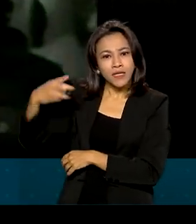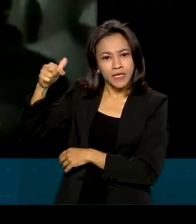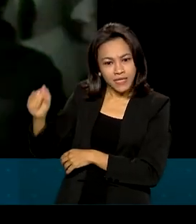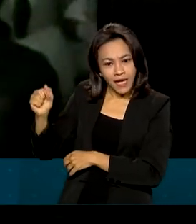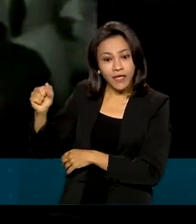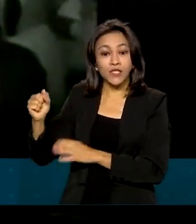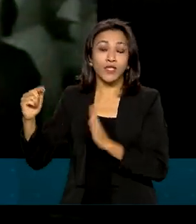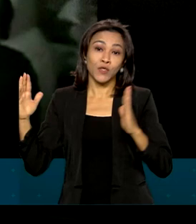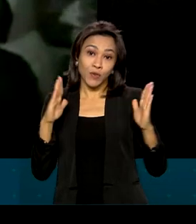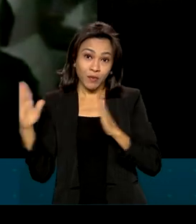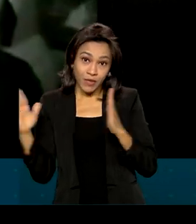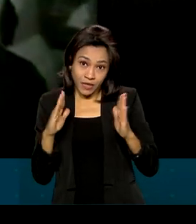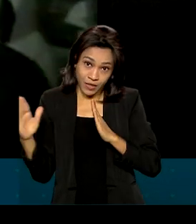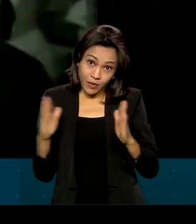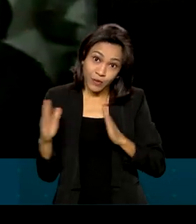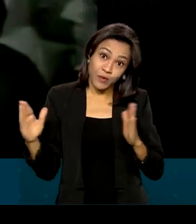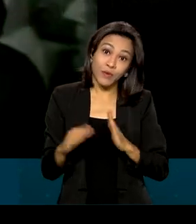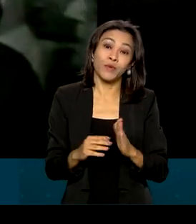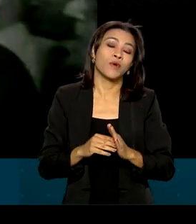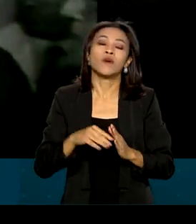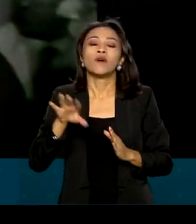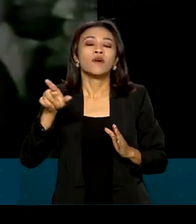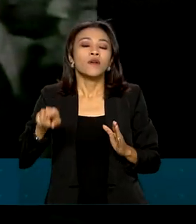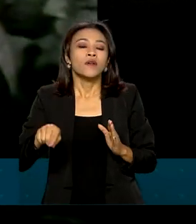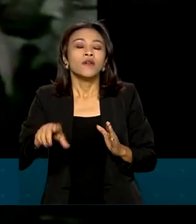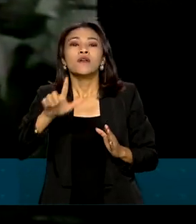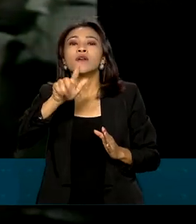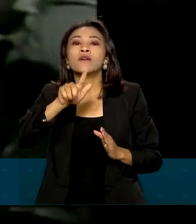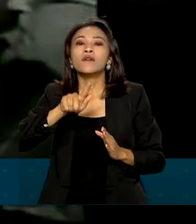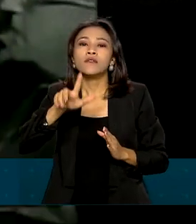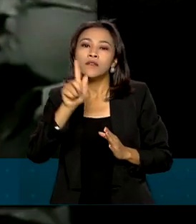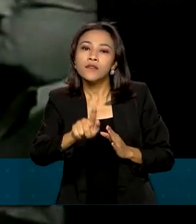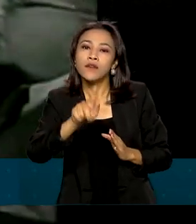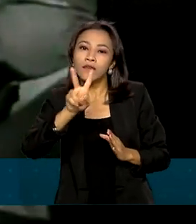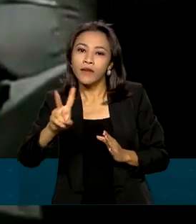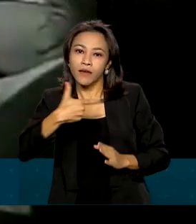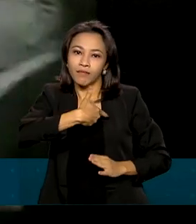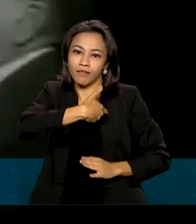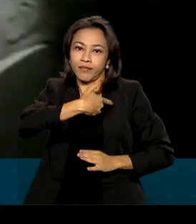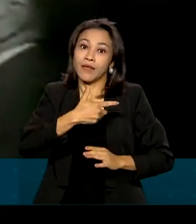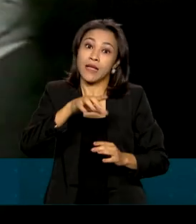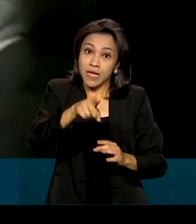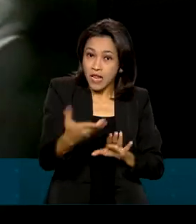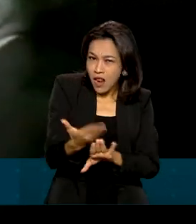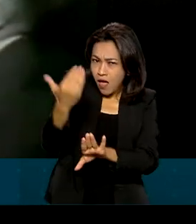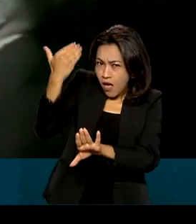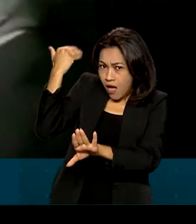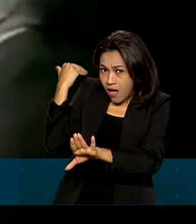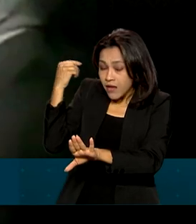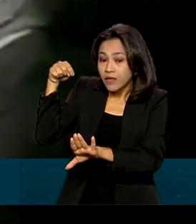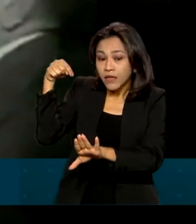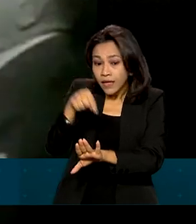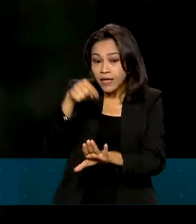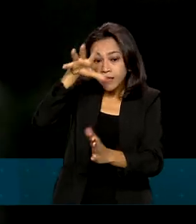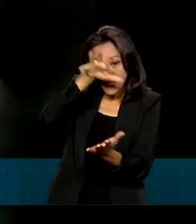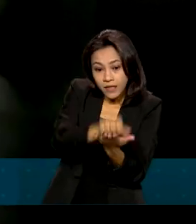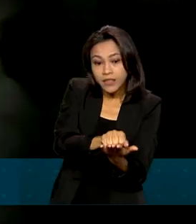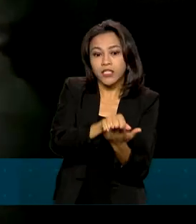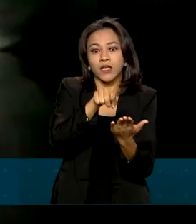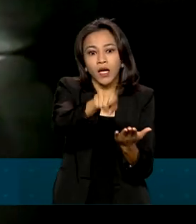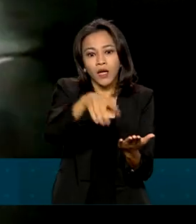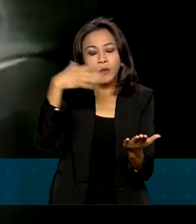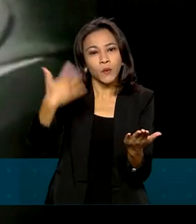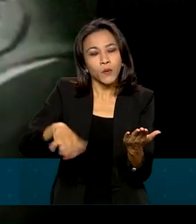Durante o governo Vargas, até o final da década de 1970, eles registraram grande